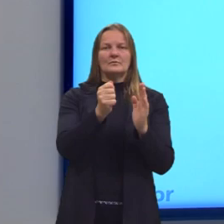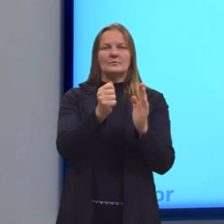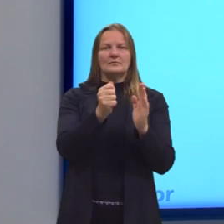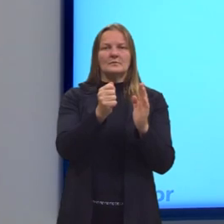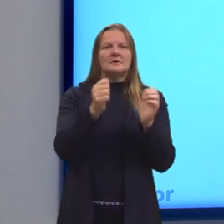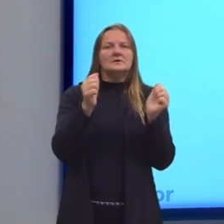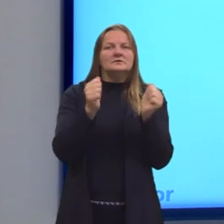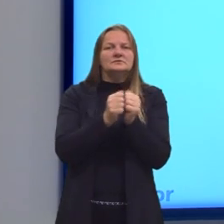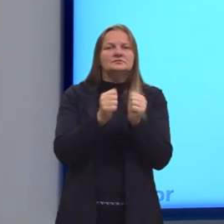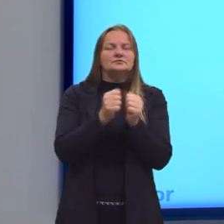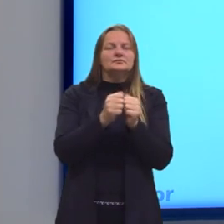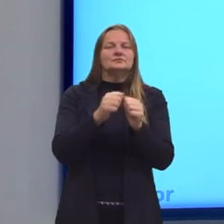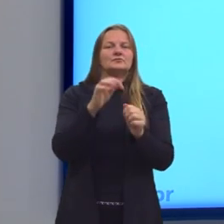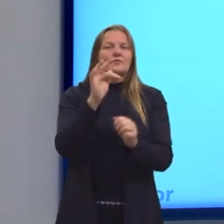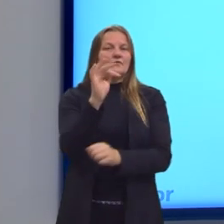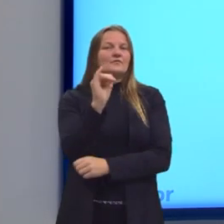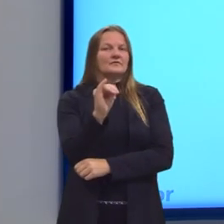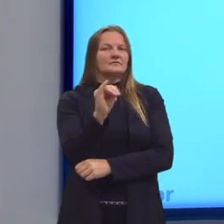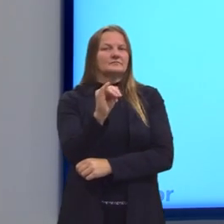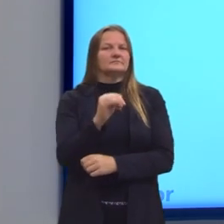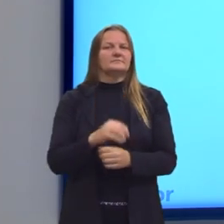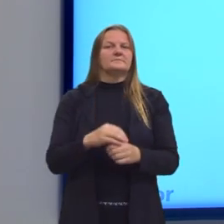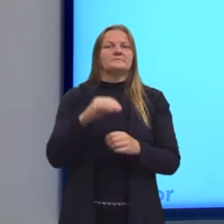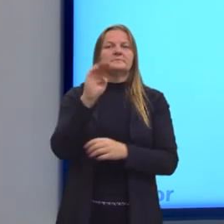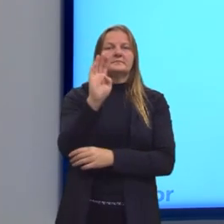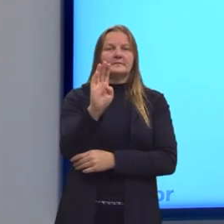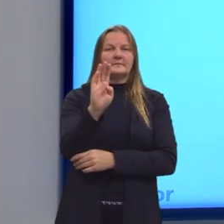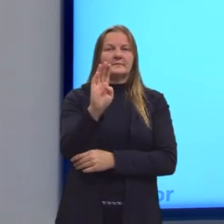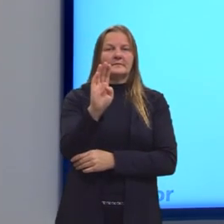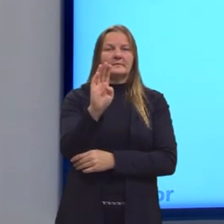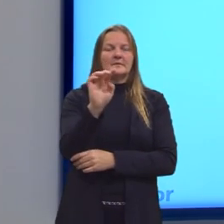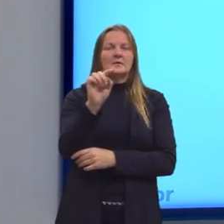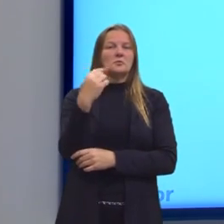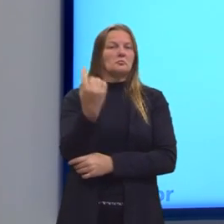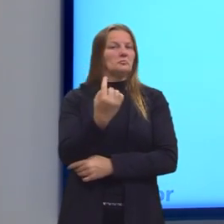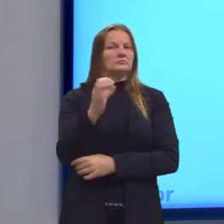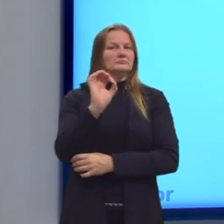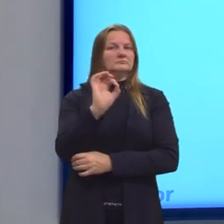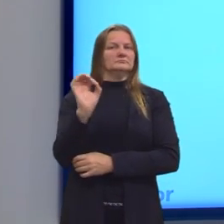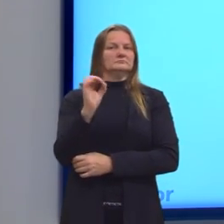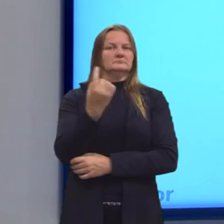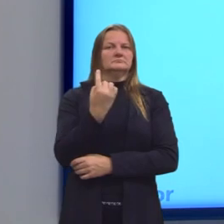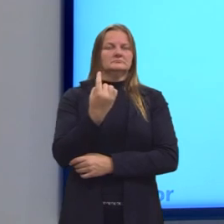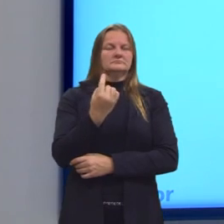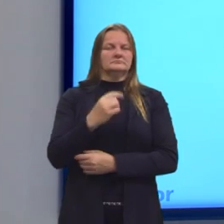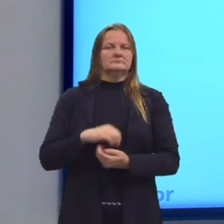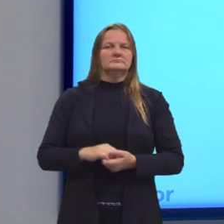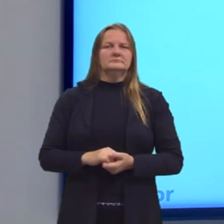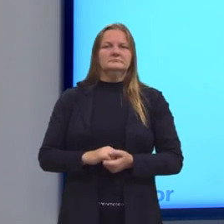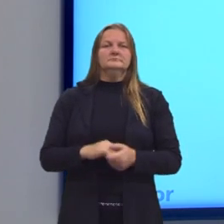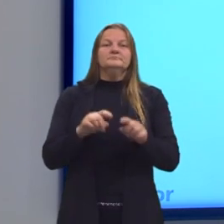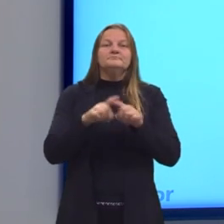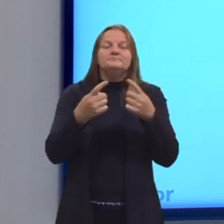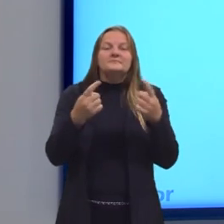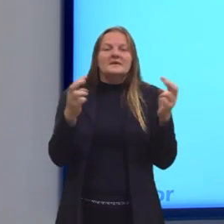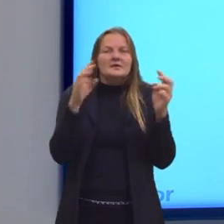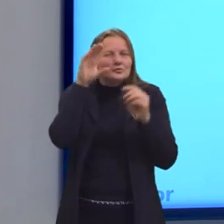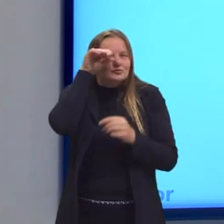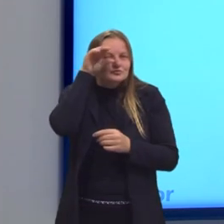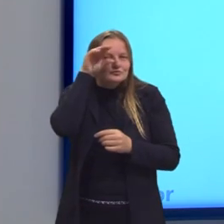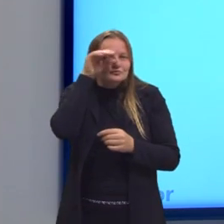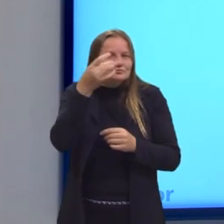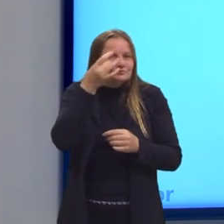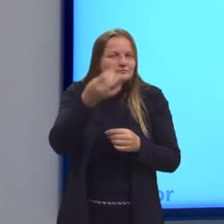junto da letra Φ. O B, ele é um termo independente, ele está sozinho. Mas observem que